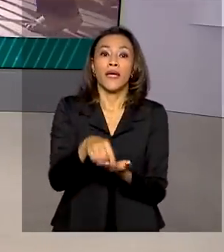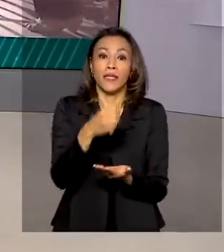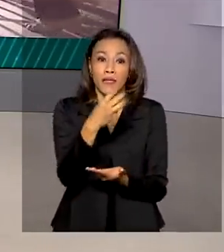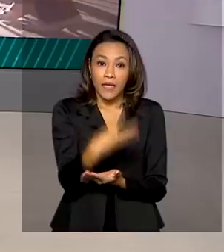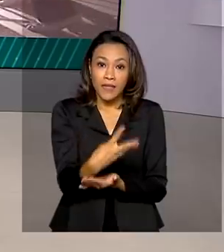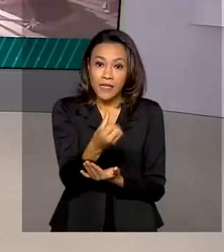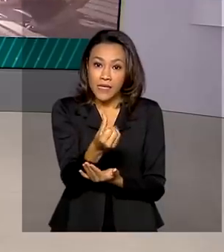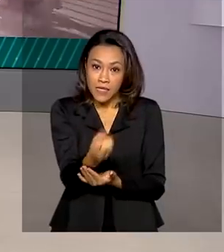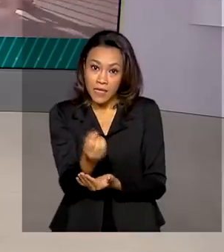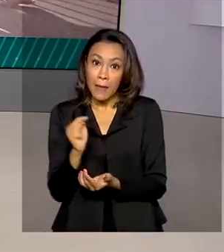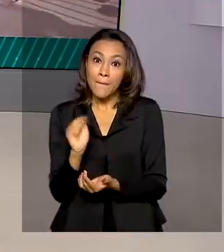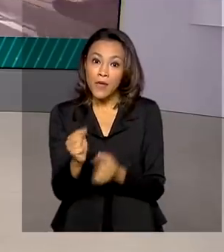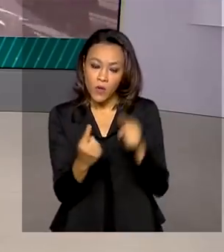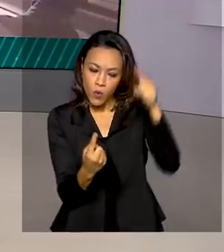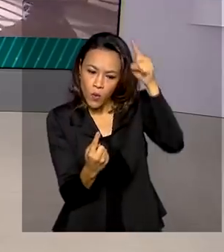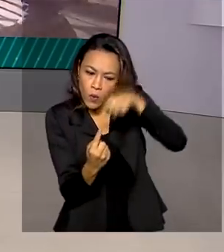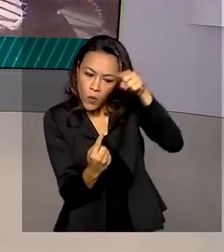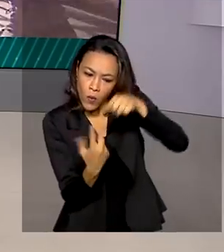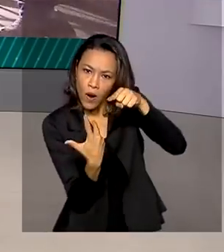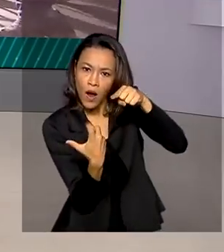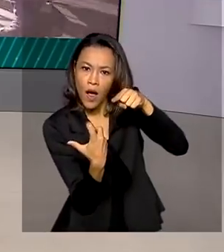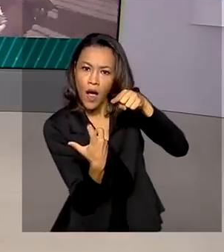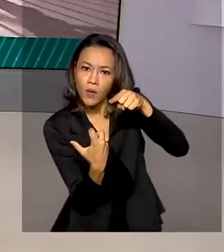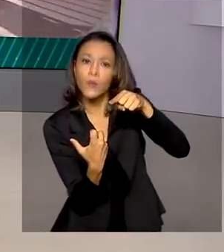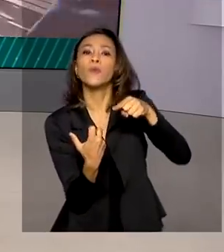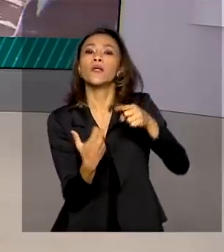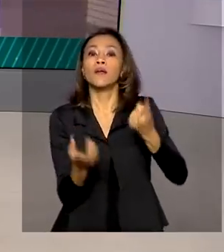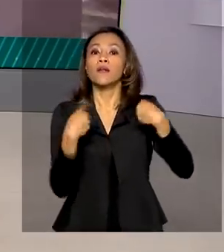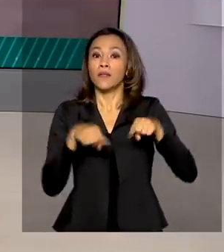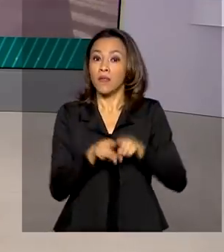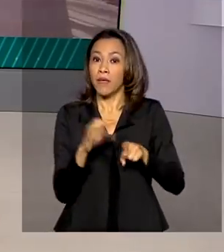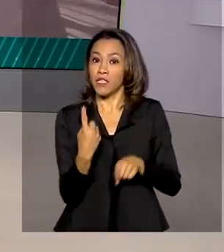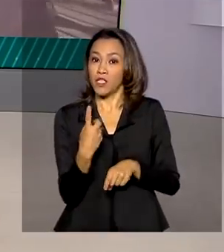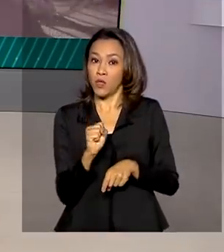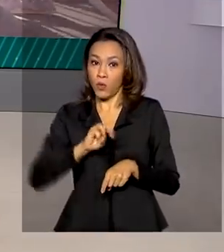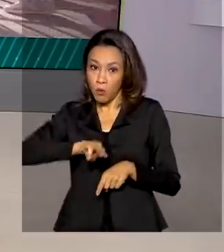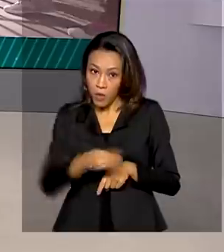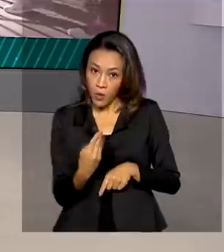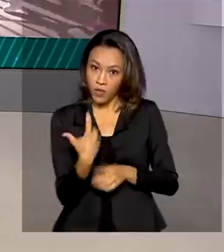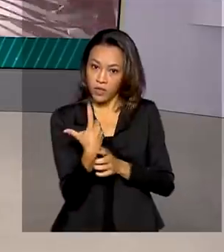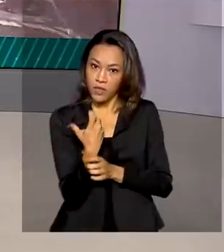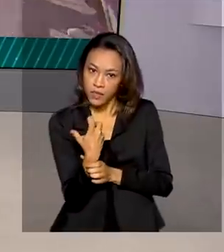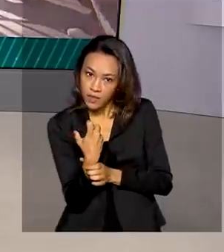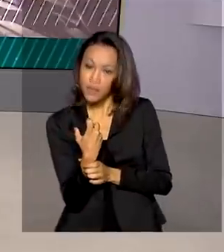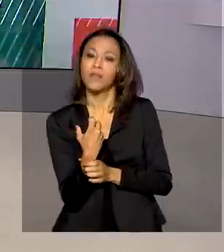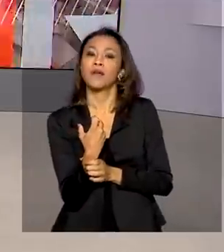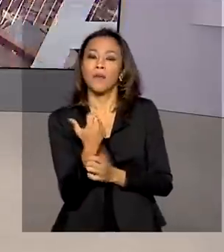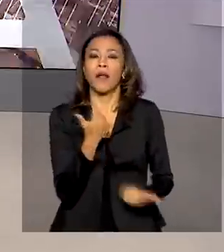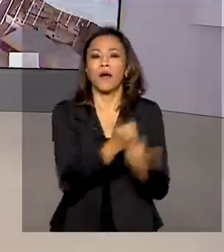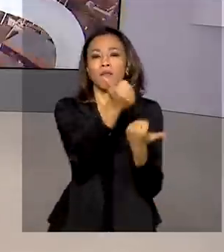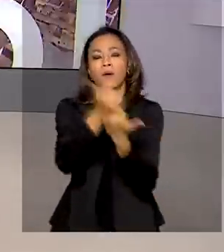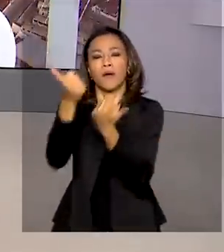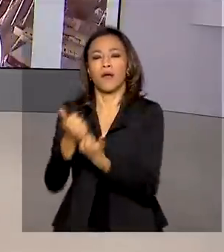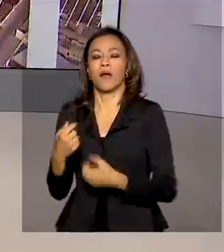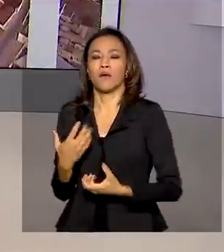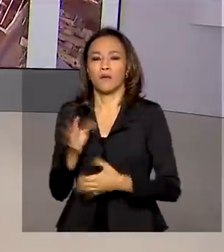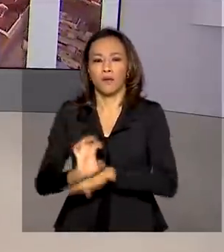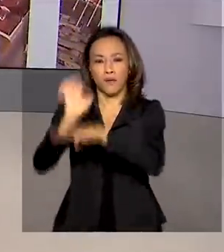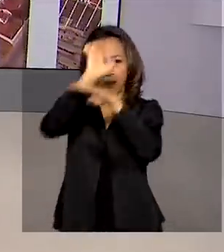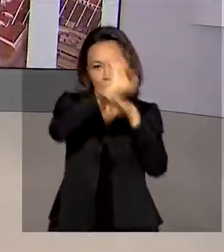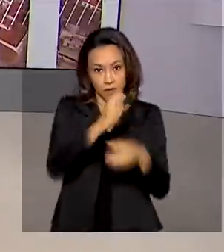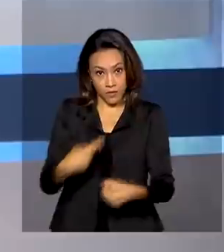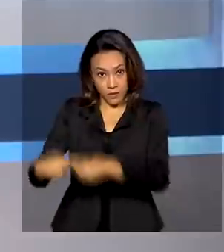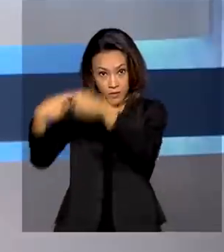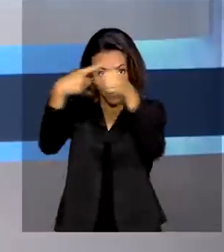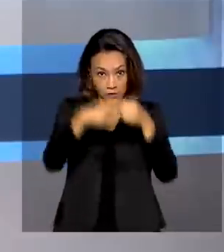Até o momento, foram entregues 18 milhões de seringas e agulhas para apoiar estados e municípios na campanha de vacinação.